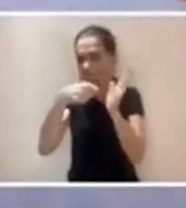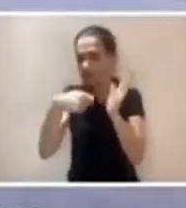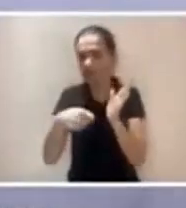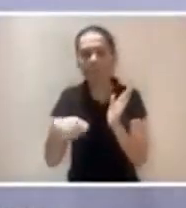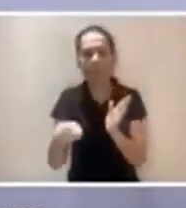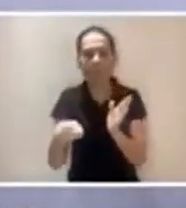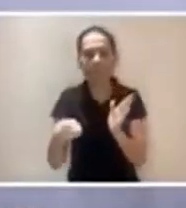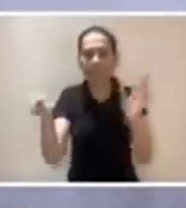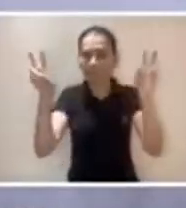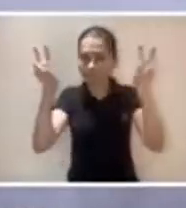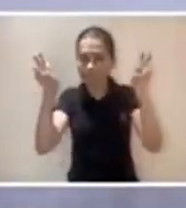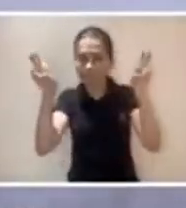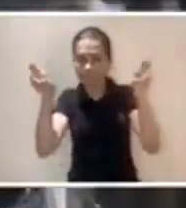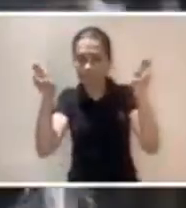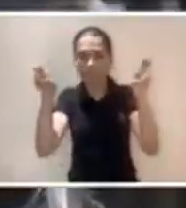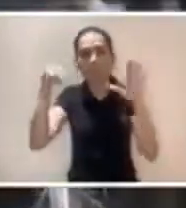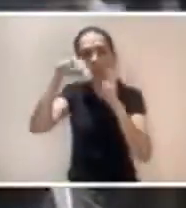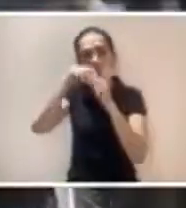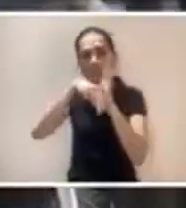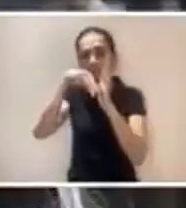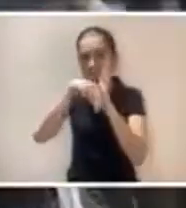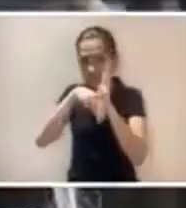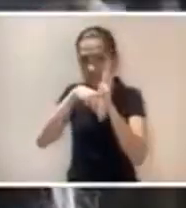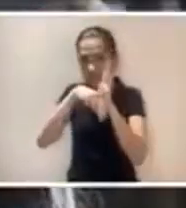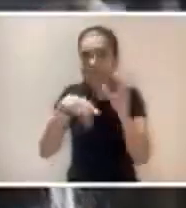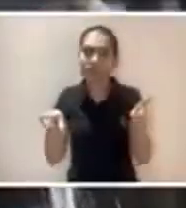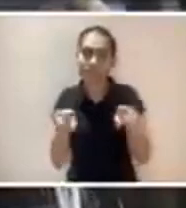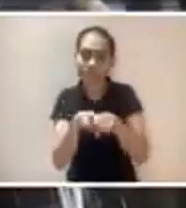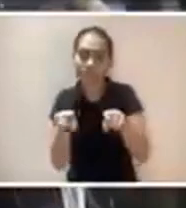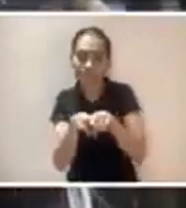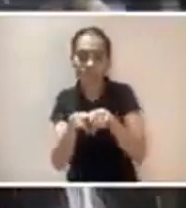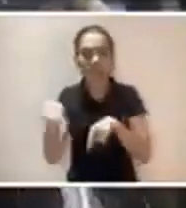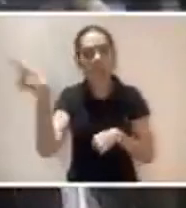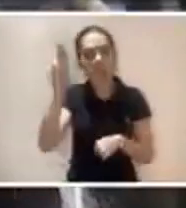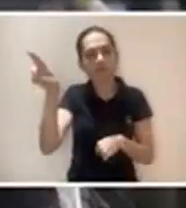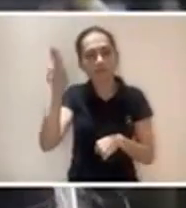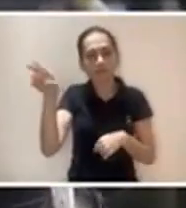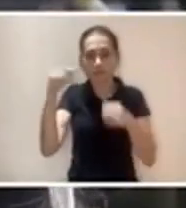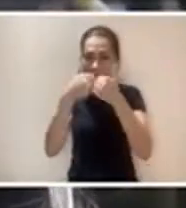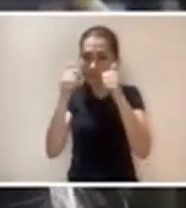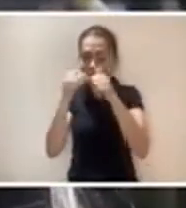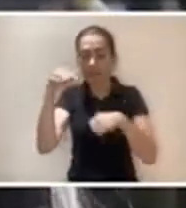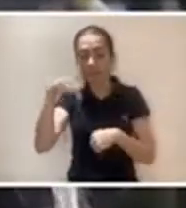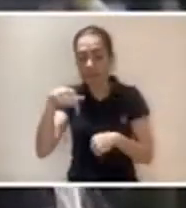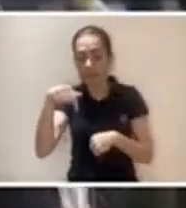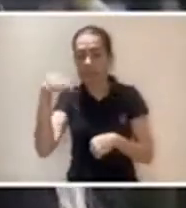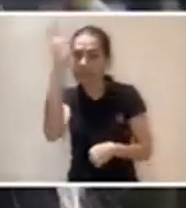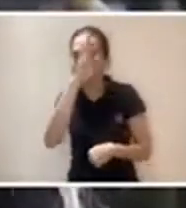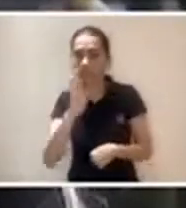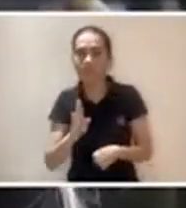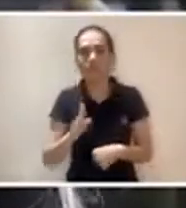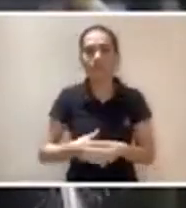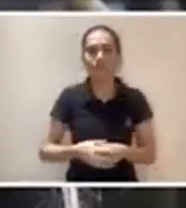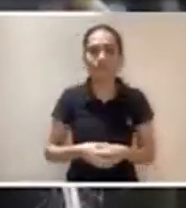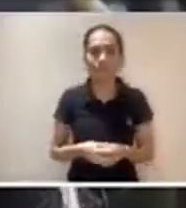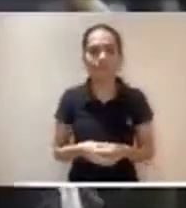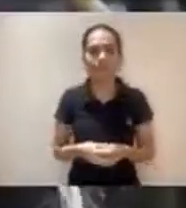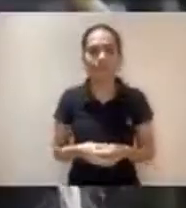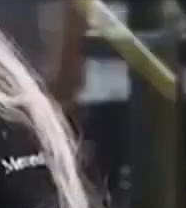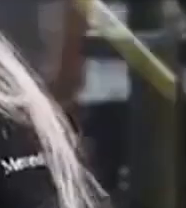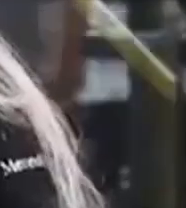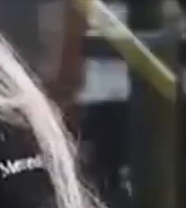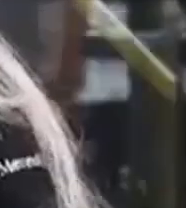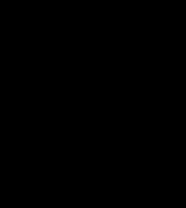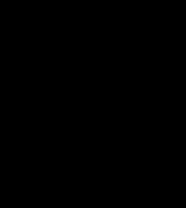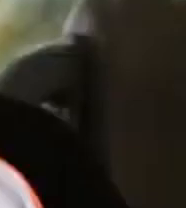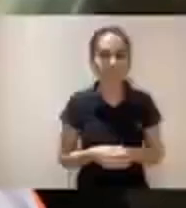validados com relação ao atendimento de normas, com relação à aplicação real do ônibus aqui no nosso